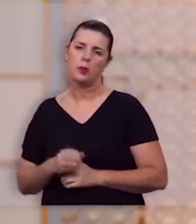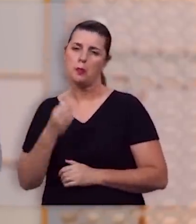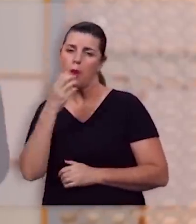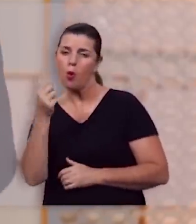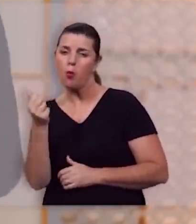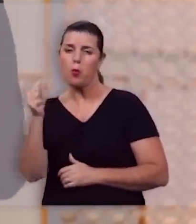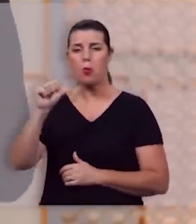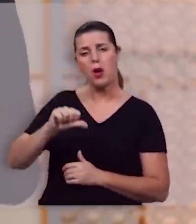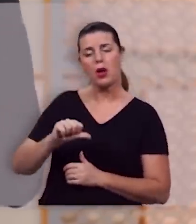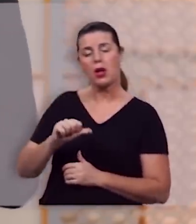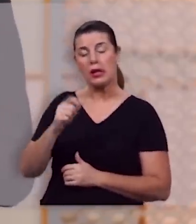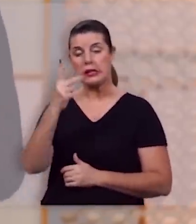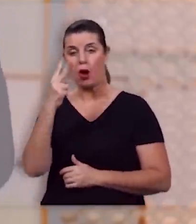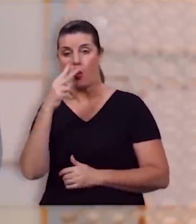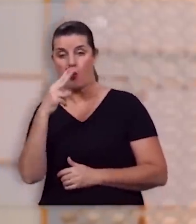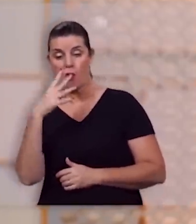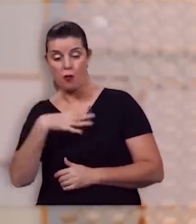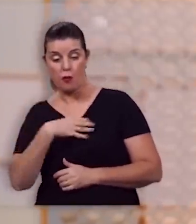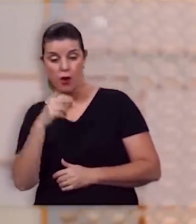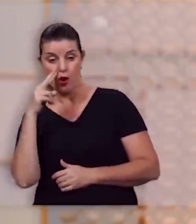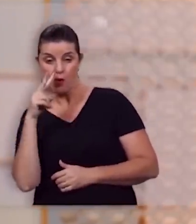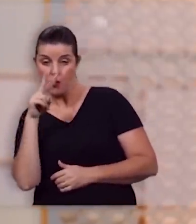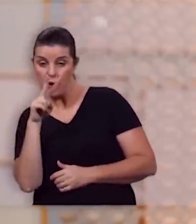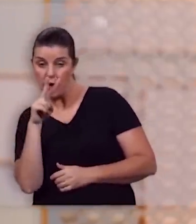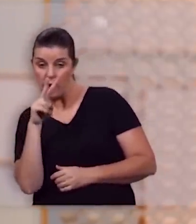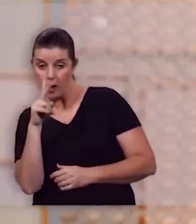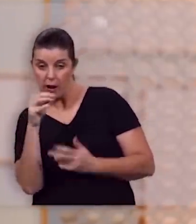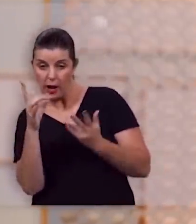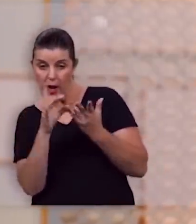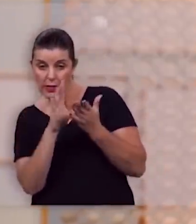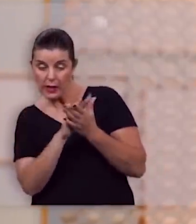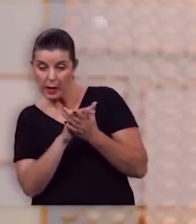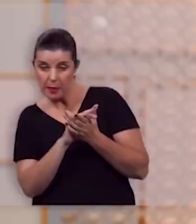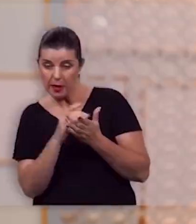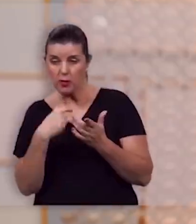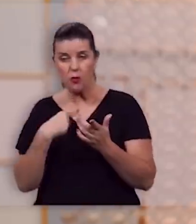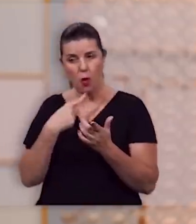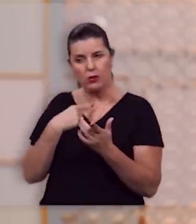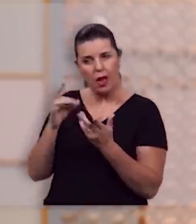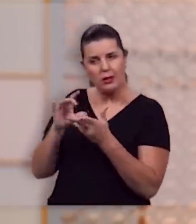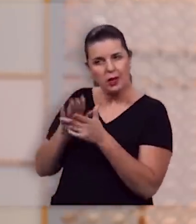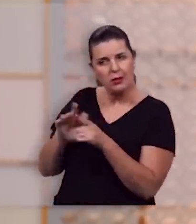se os seus filhos observassem o casamento de vocês eles gostariam de se casar